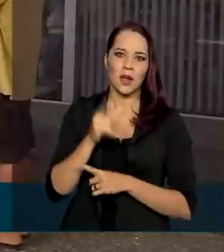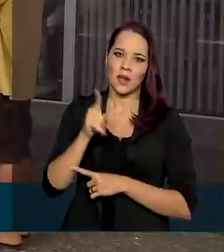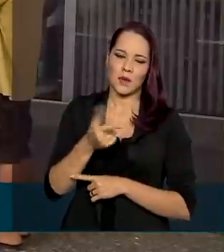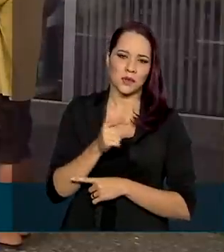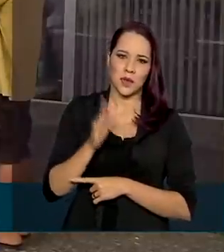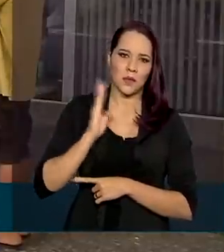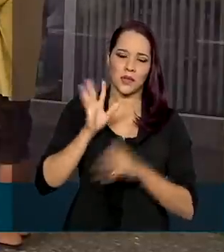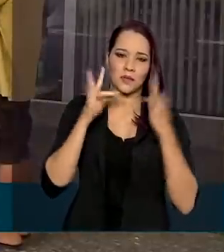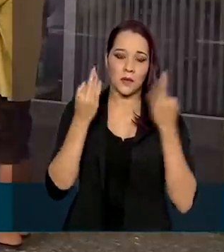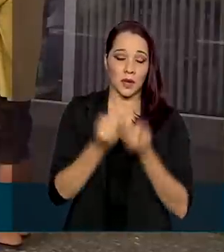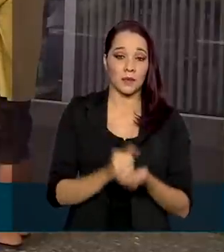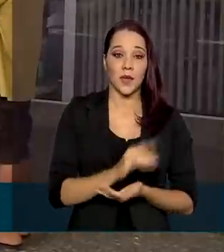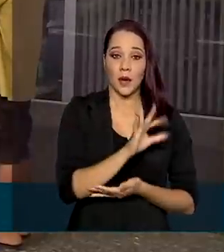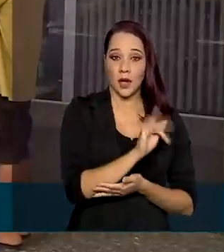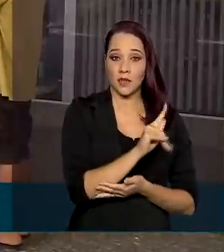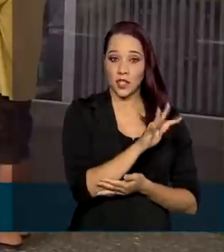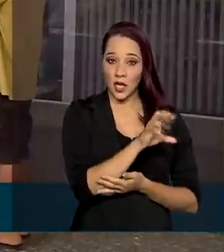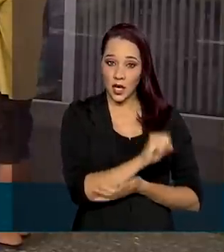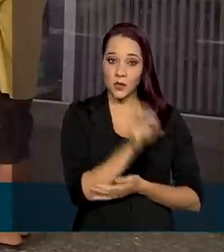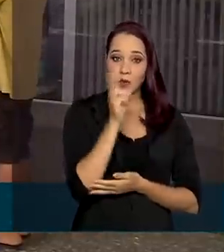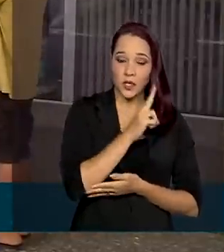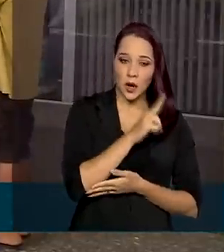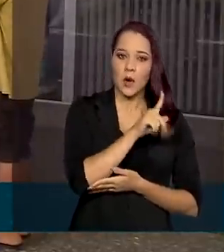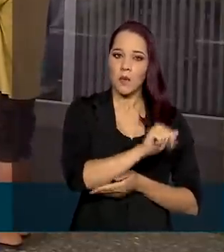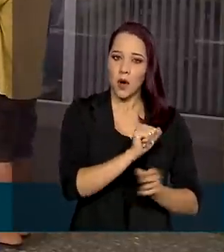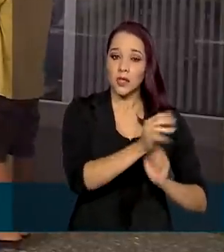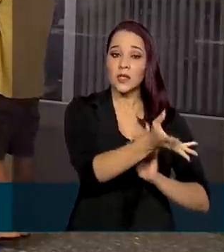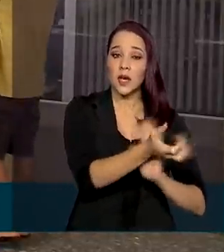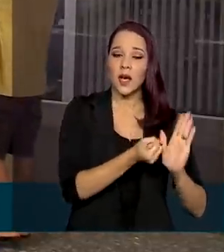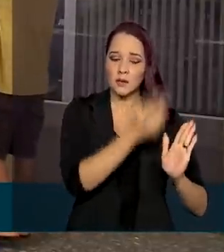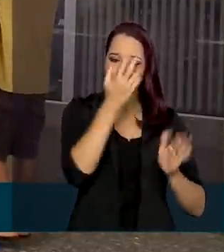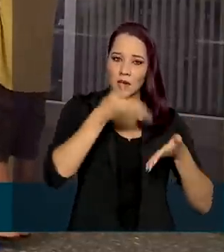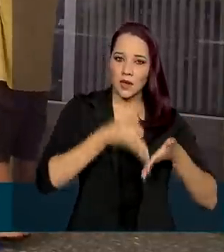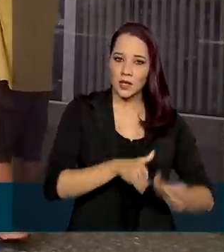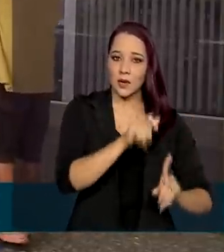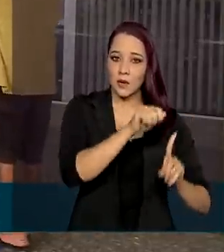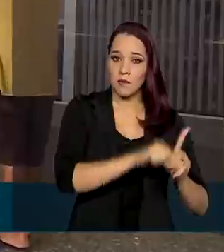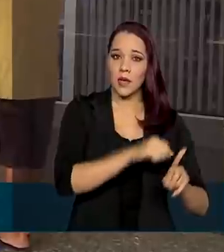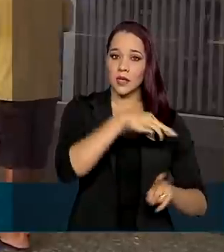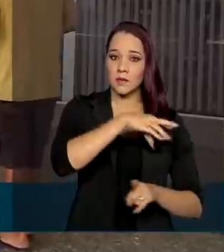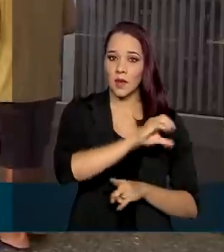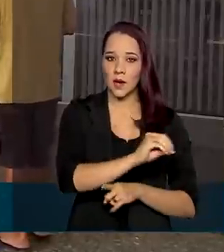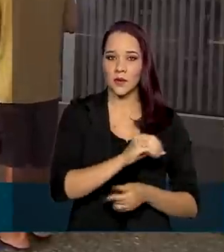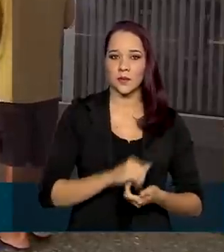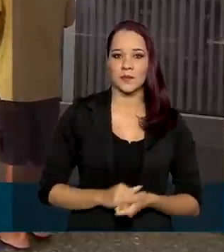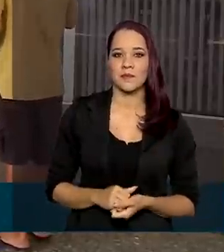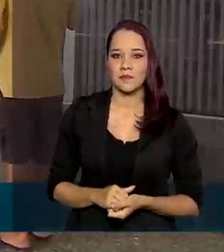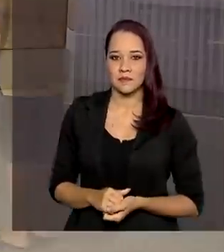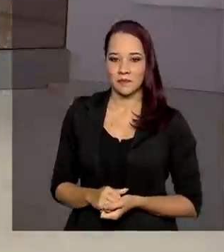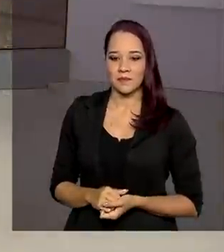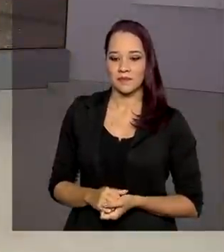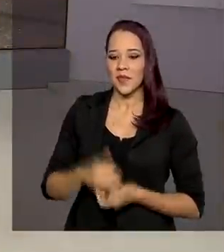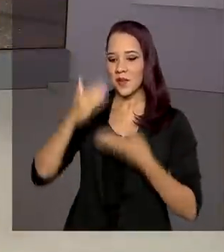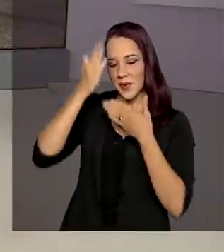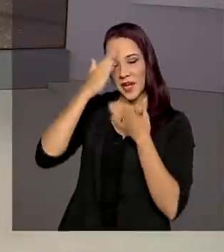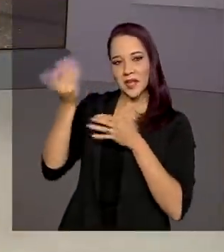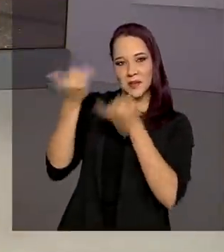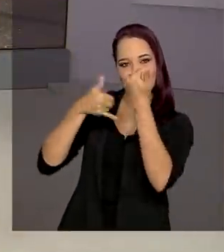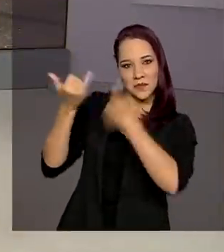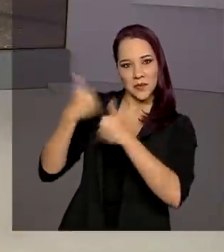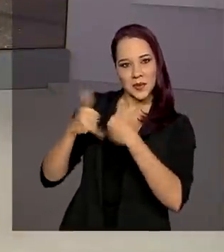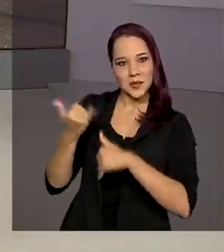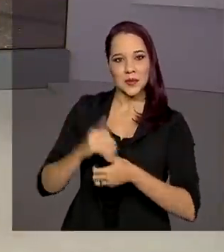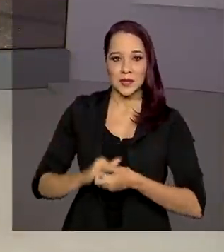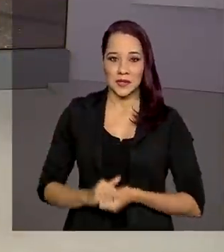Família. Já o FGTS emergencial poderá ser sacado por quem nasceu no mês de maio. Renata. Obrigada pelas informações,